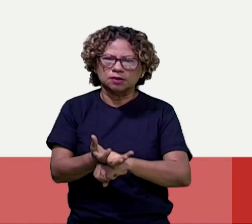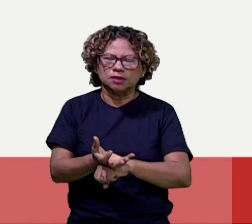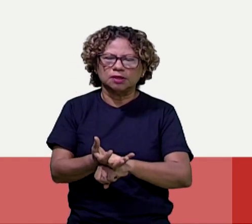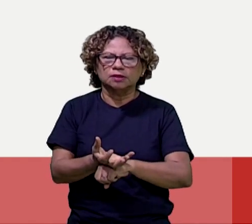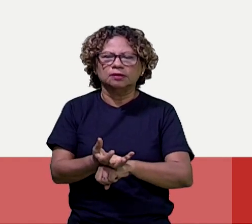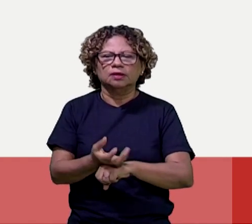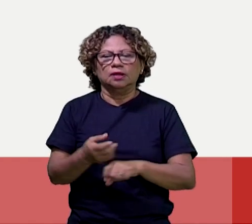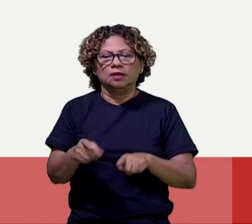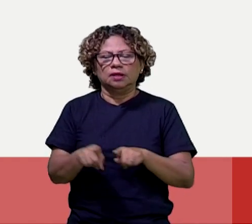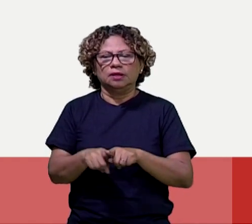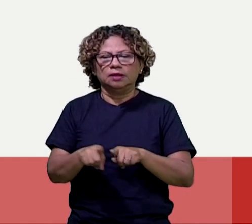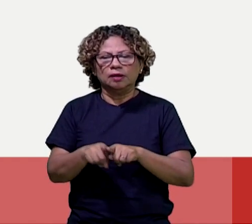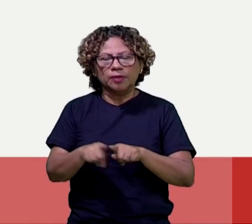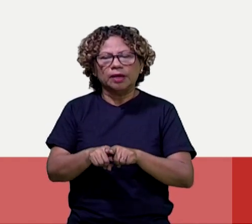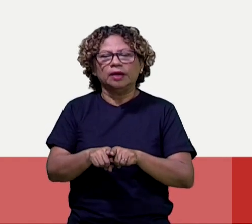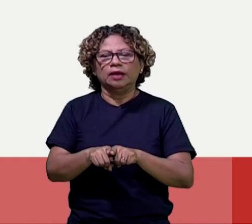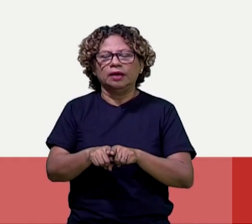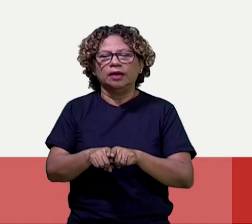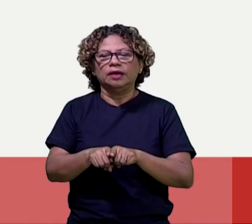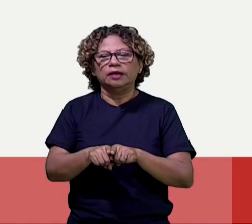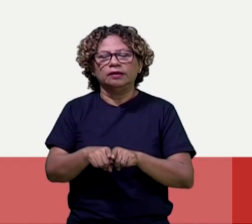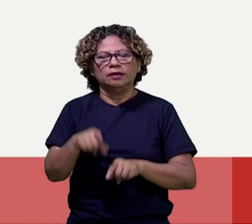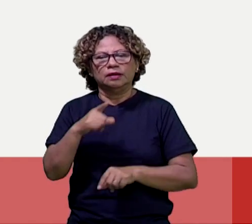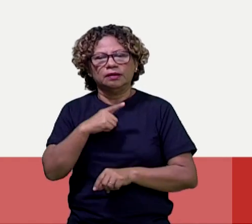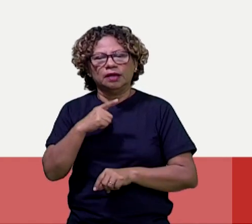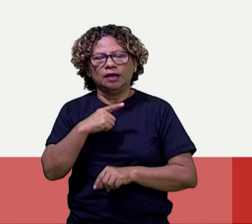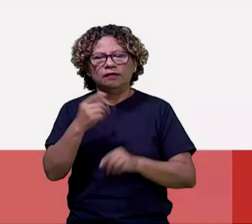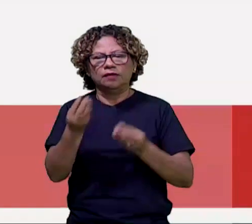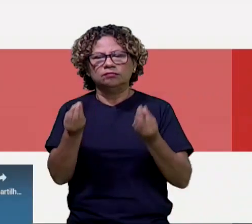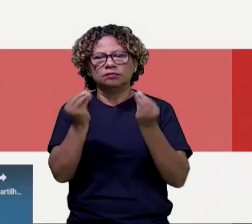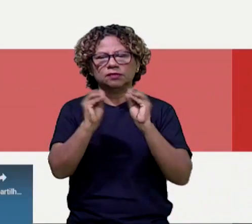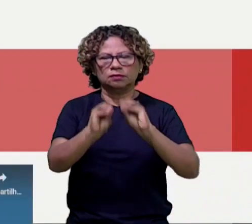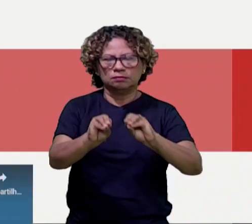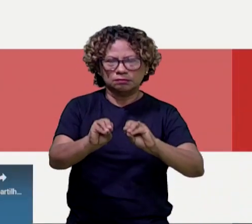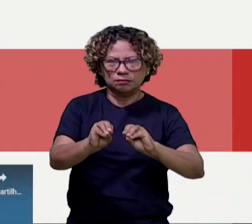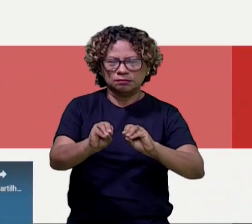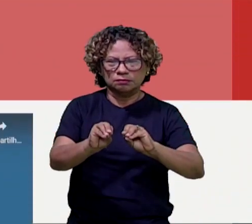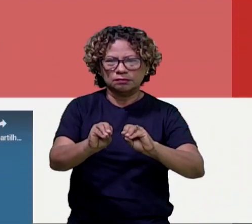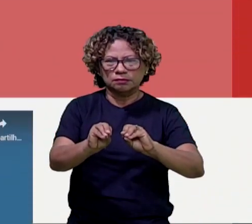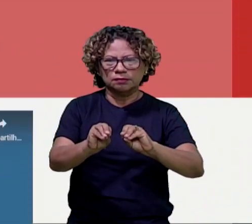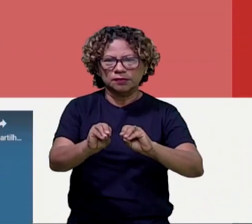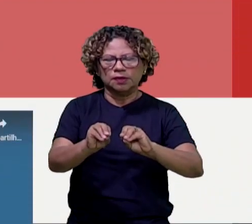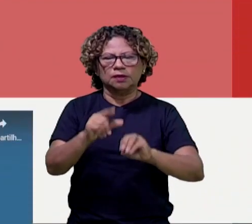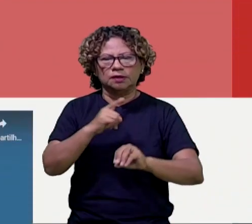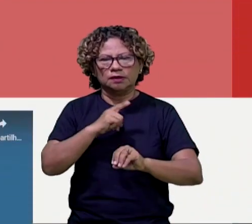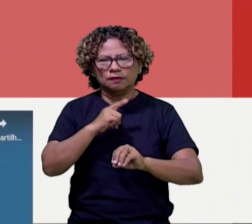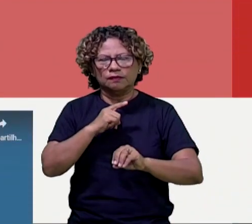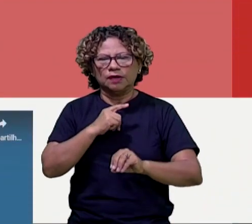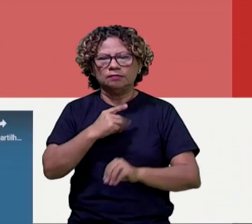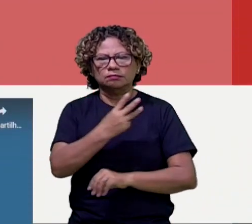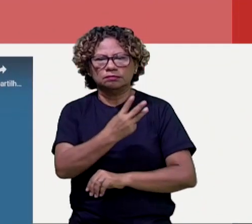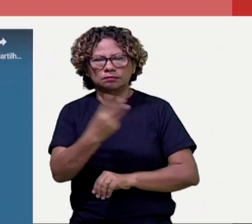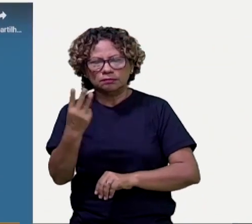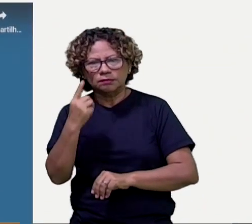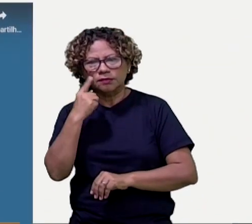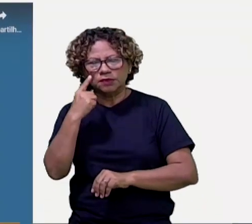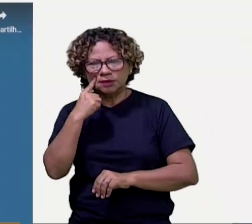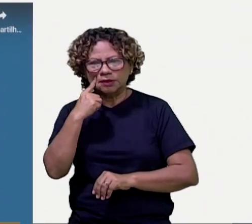sociologia, e aí fica uma dica, a gente vai deixar disponível para vocês o link dessa página, nas